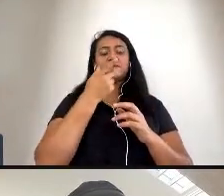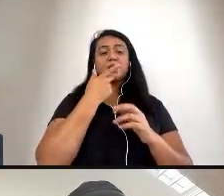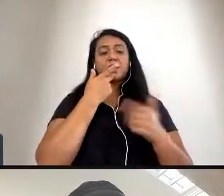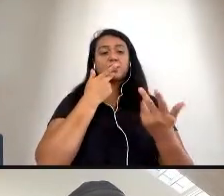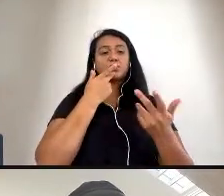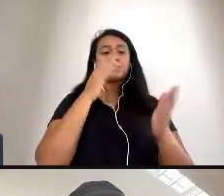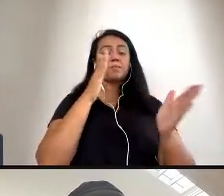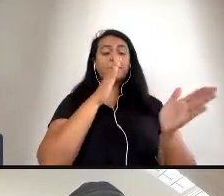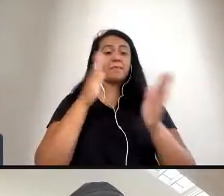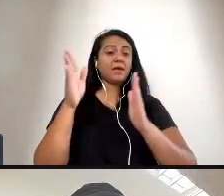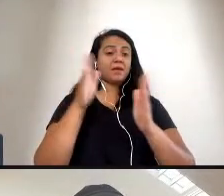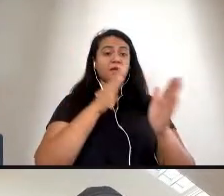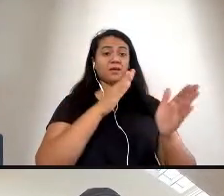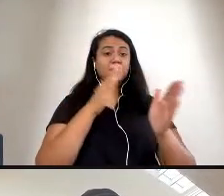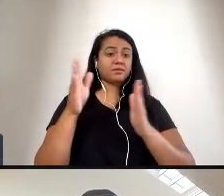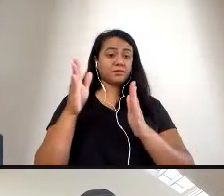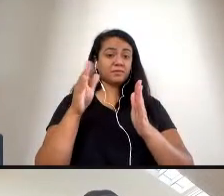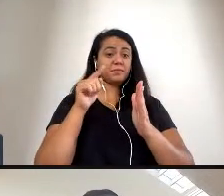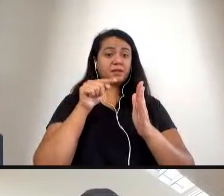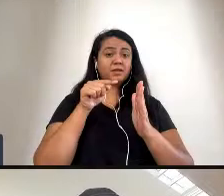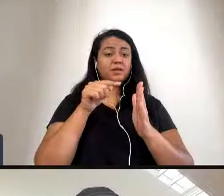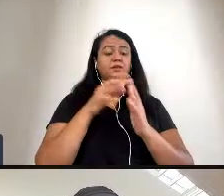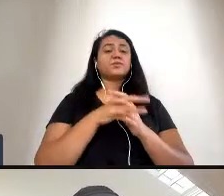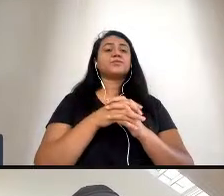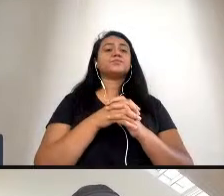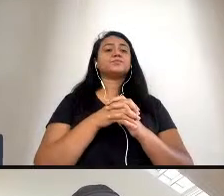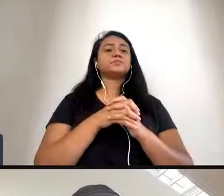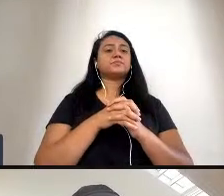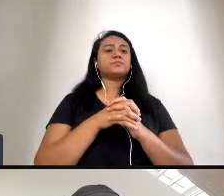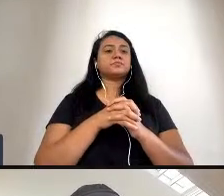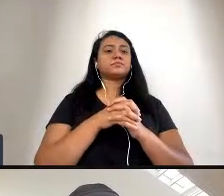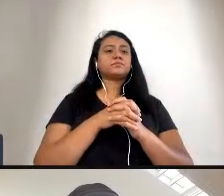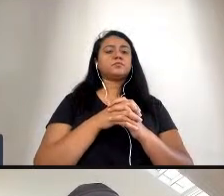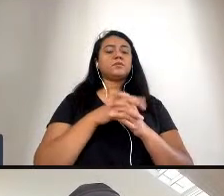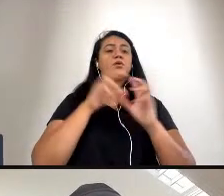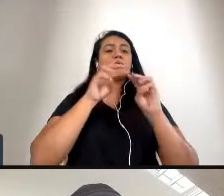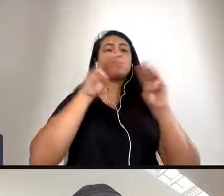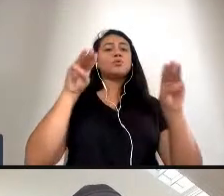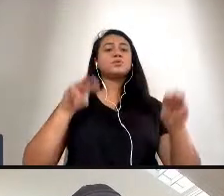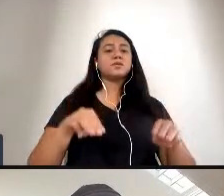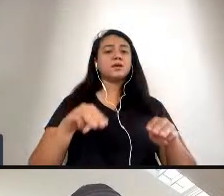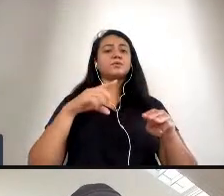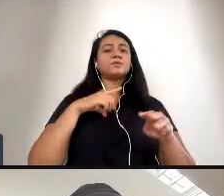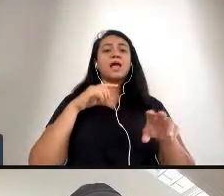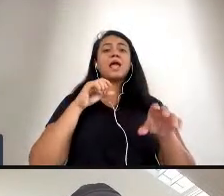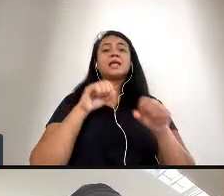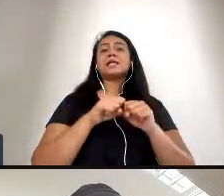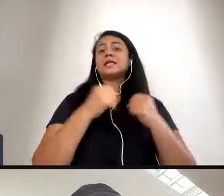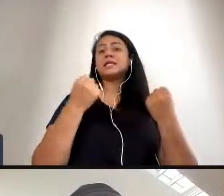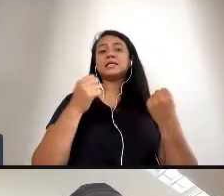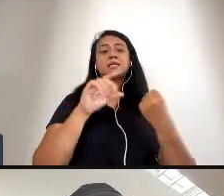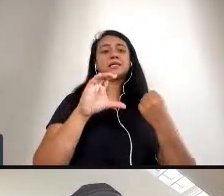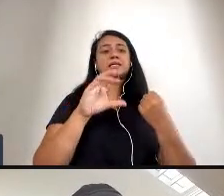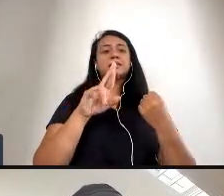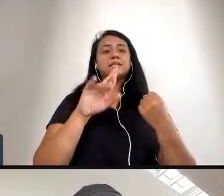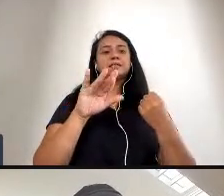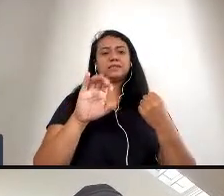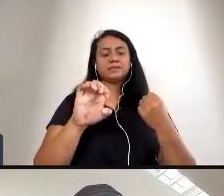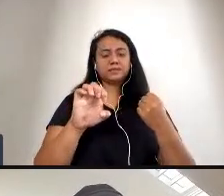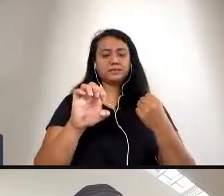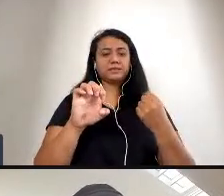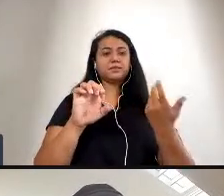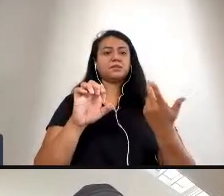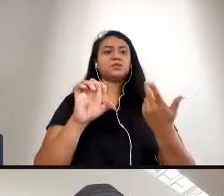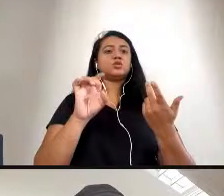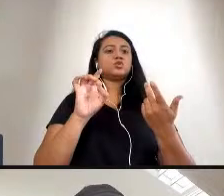Rita Stoyer que é o momento que o museu está em crise está em crise não só por